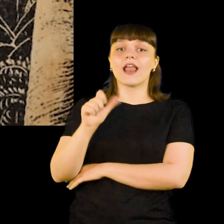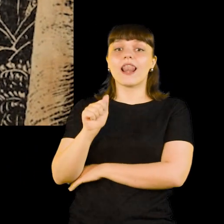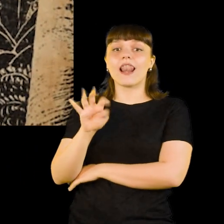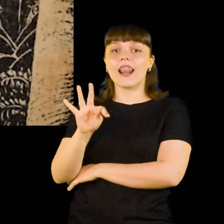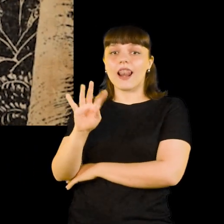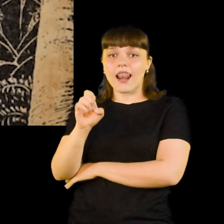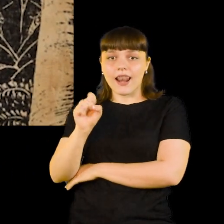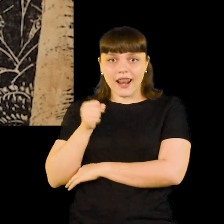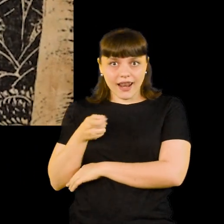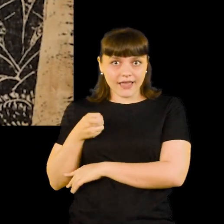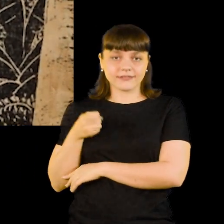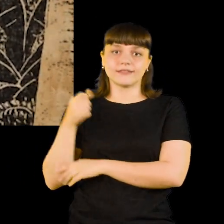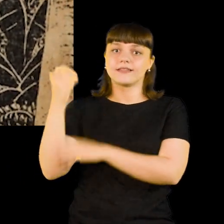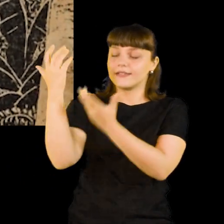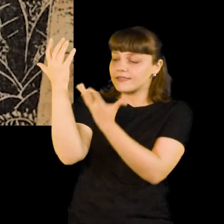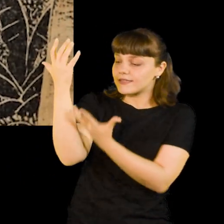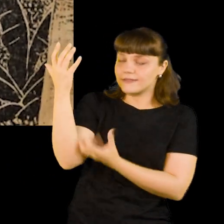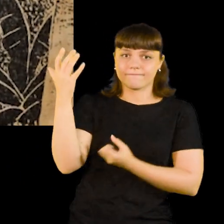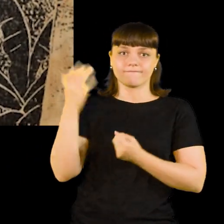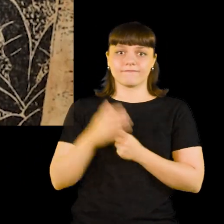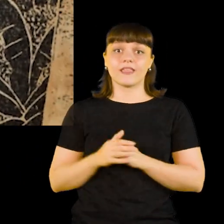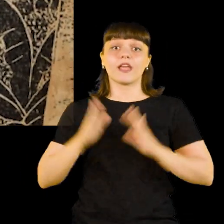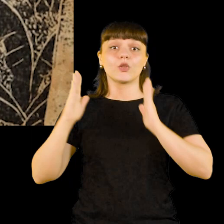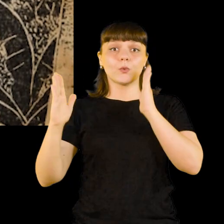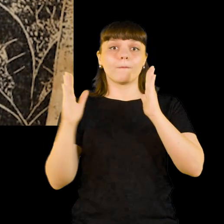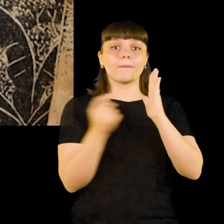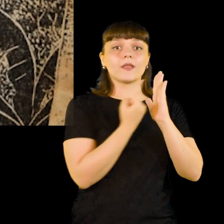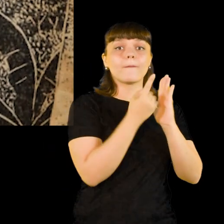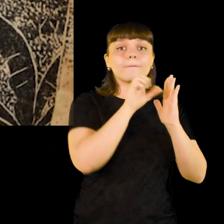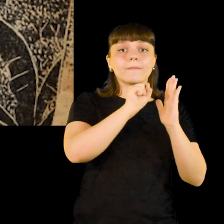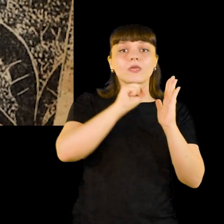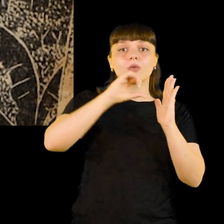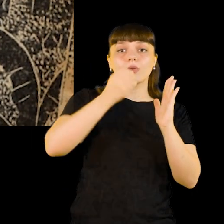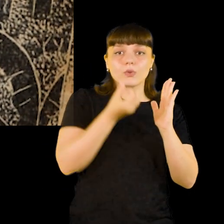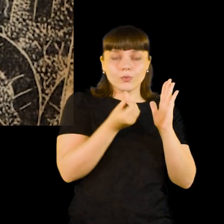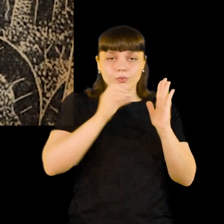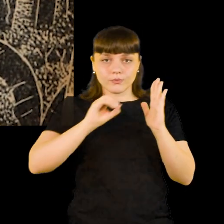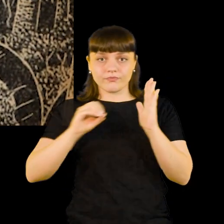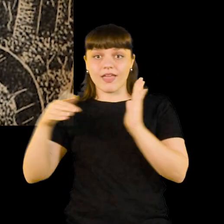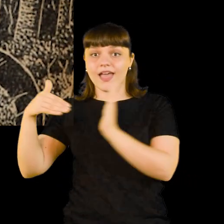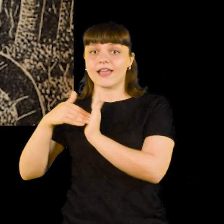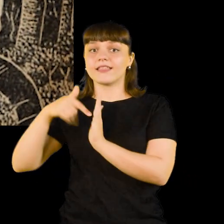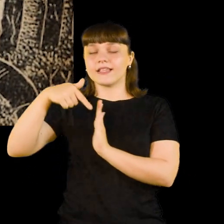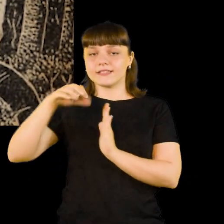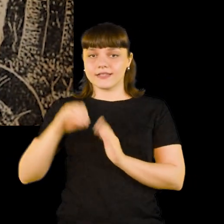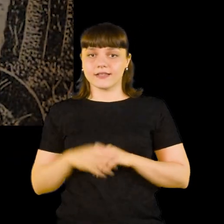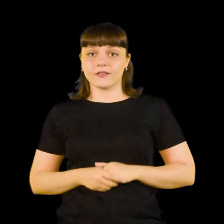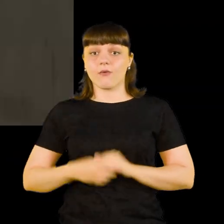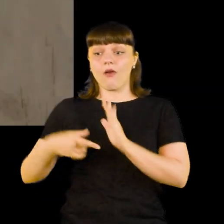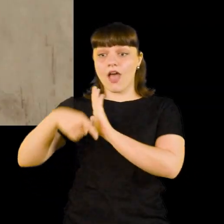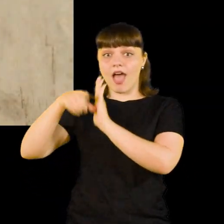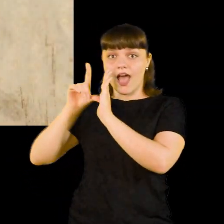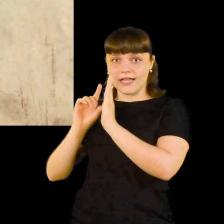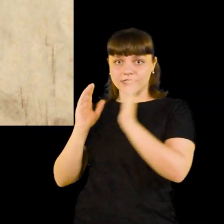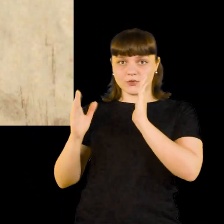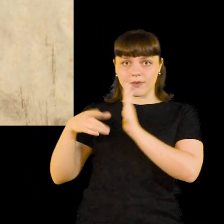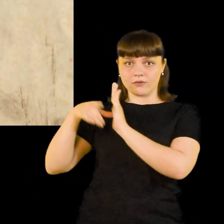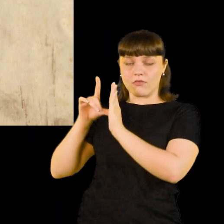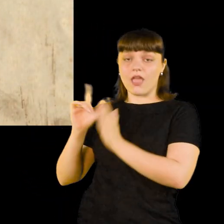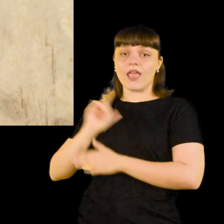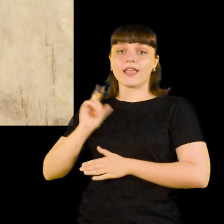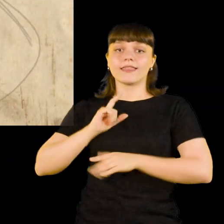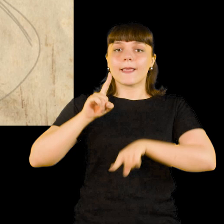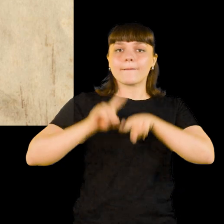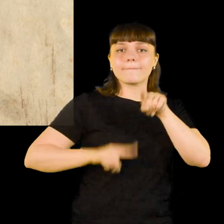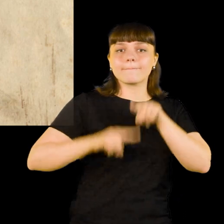em função do ciclo da borracha, principalmente a partir das décadas de 1860 e 70. Antes desse período,